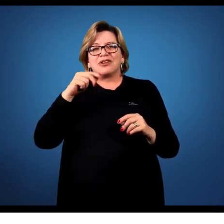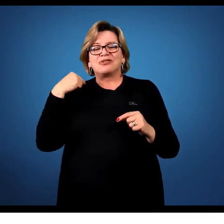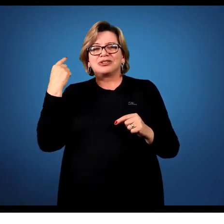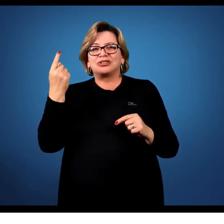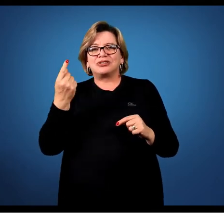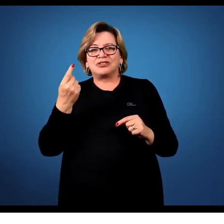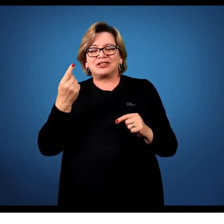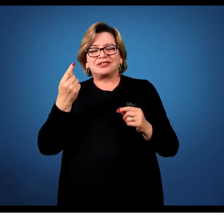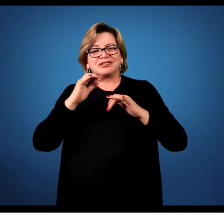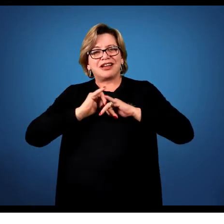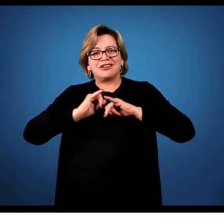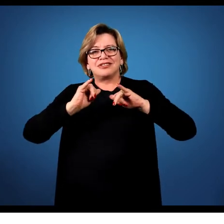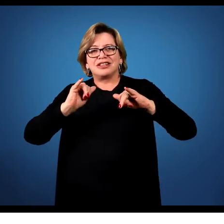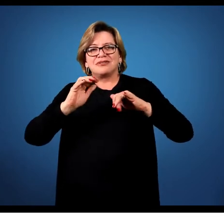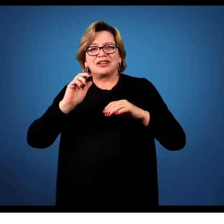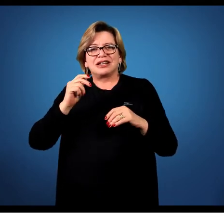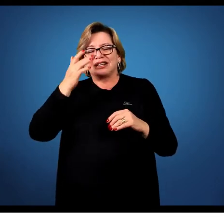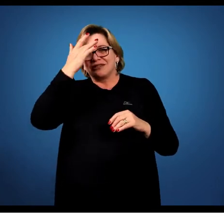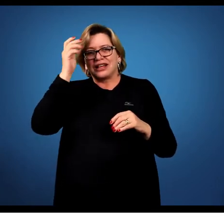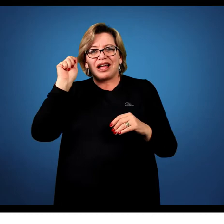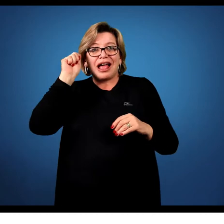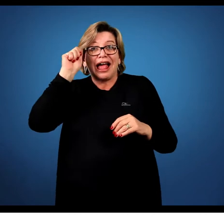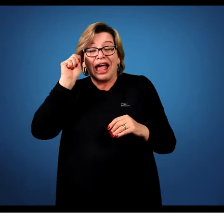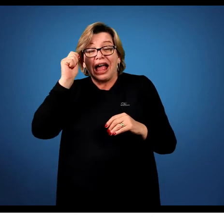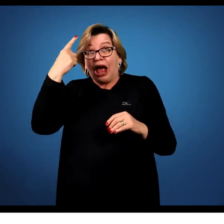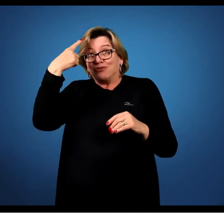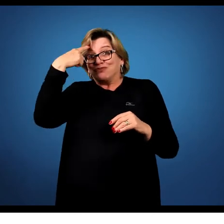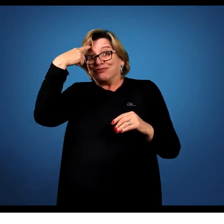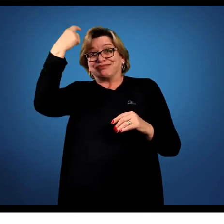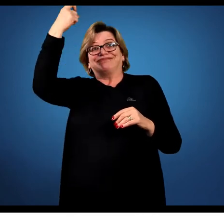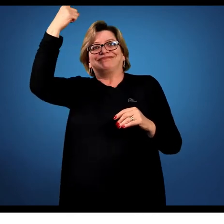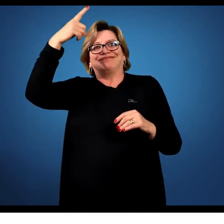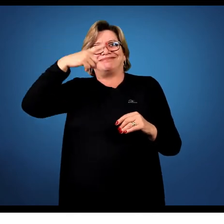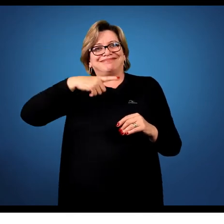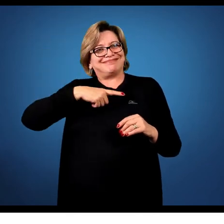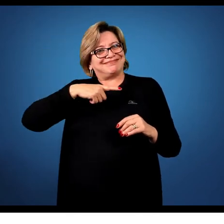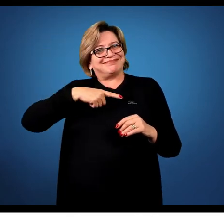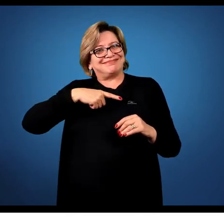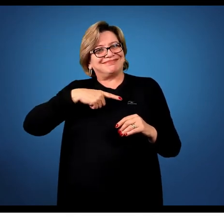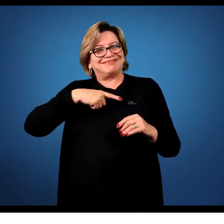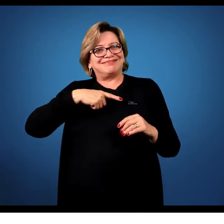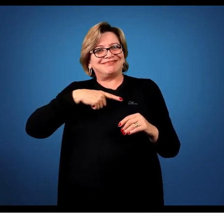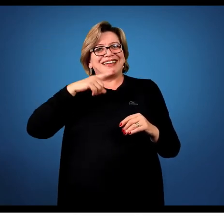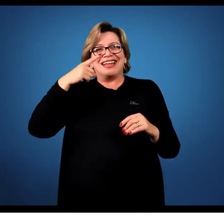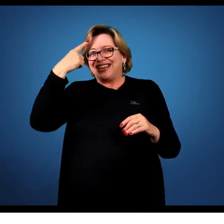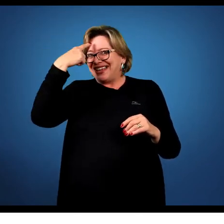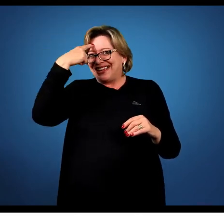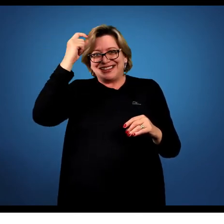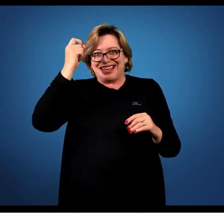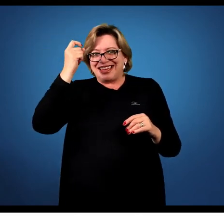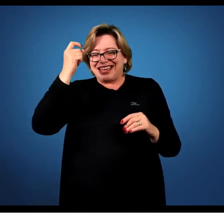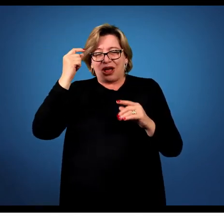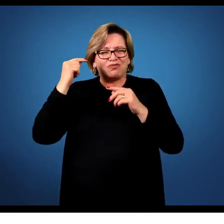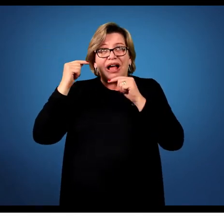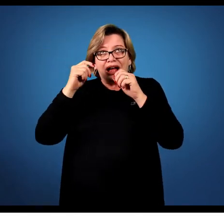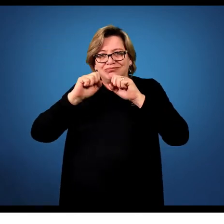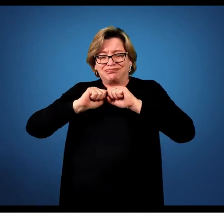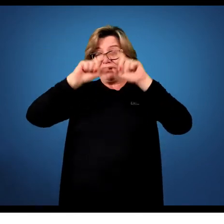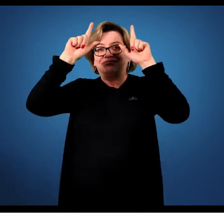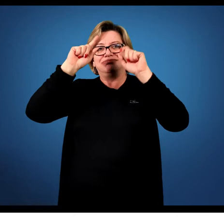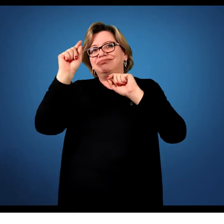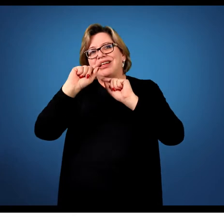que os artistas, o artista falou que ele teve um insight. Me vem uma ideia, de repente. Essa ideia não vem do nada. Essa ideia